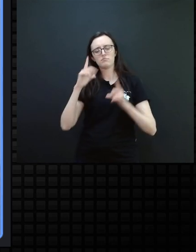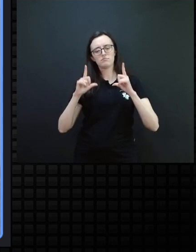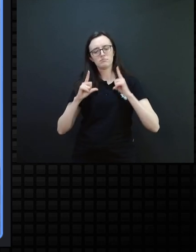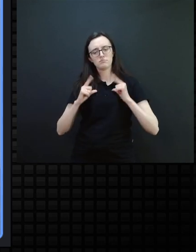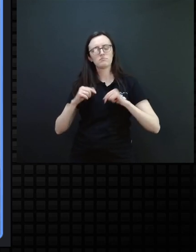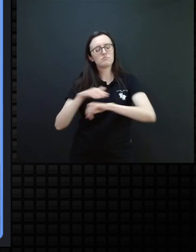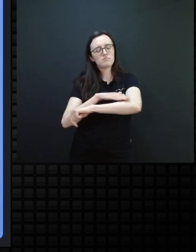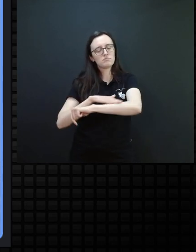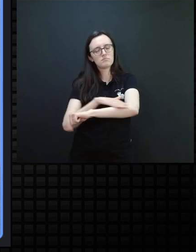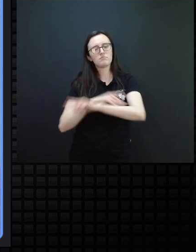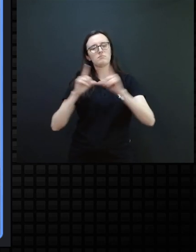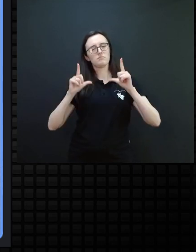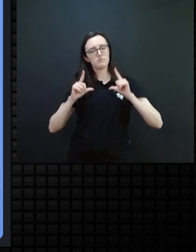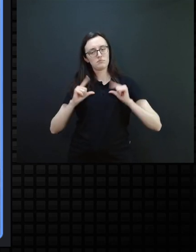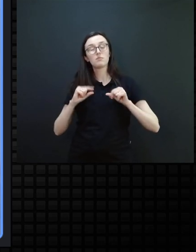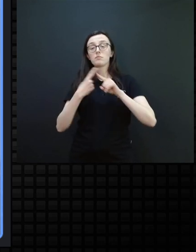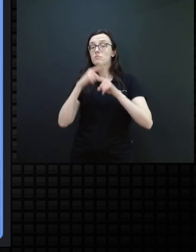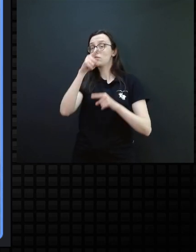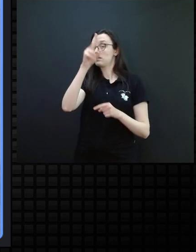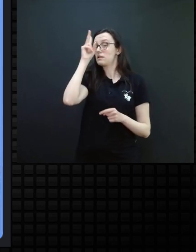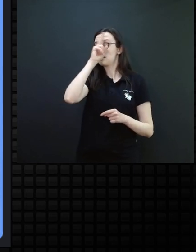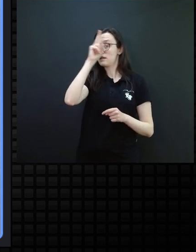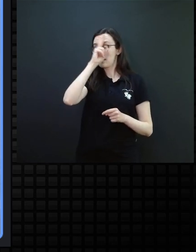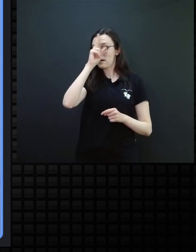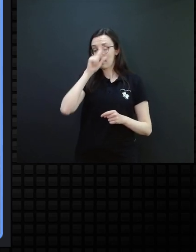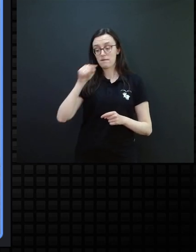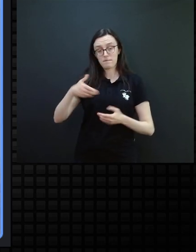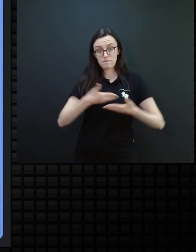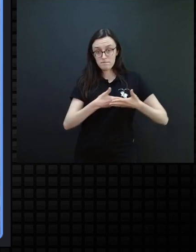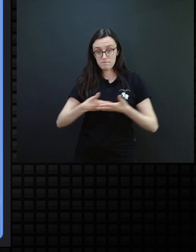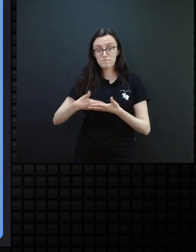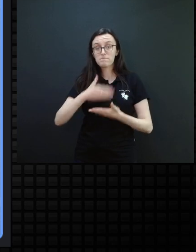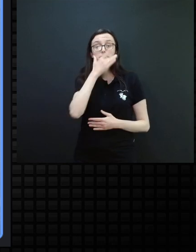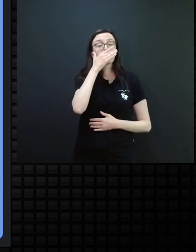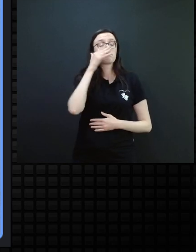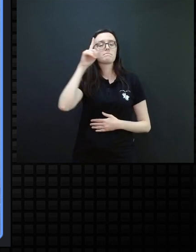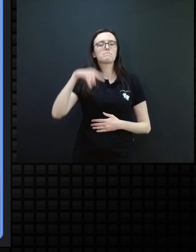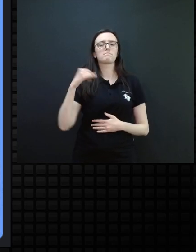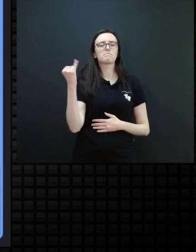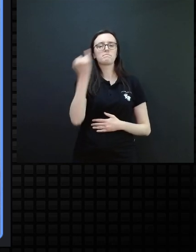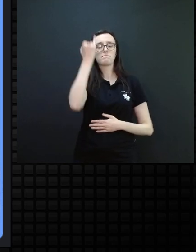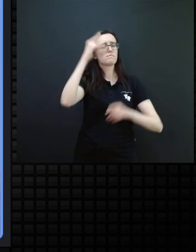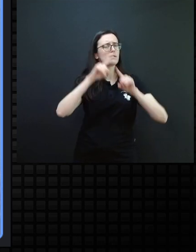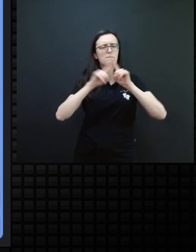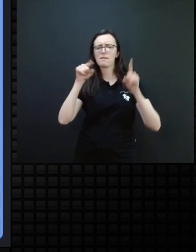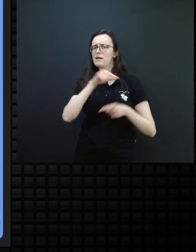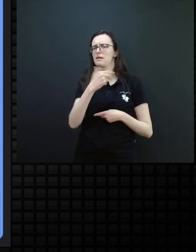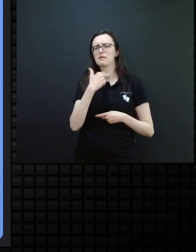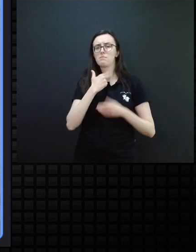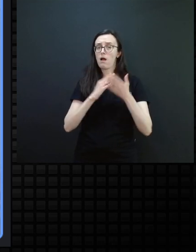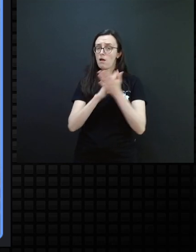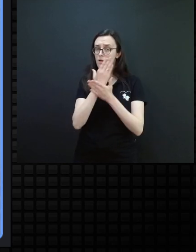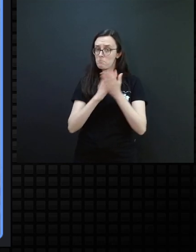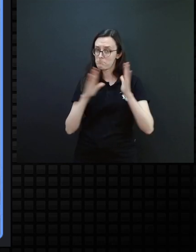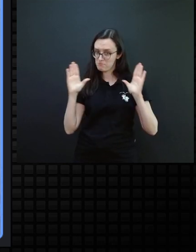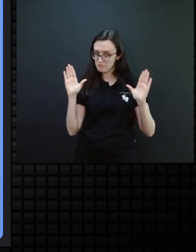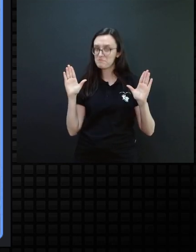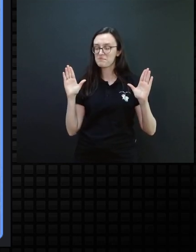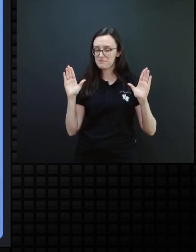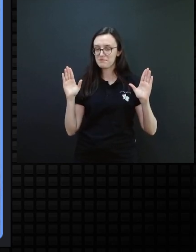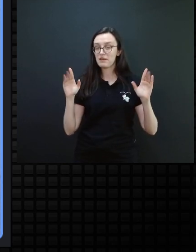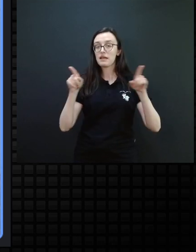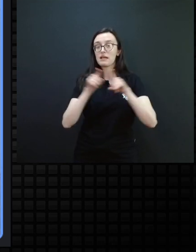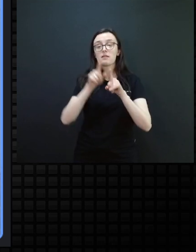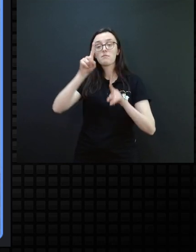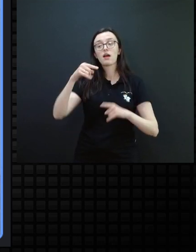nos hidratantes, porque, lembre-se, ele é, o cheiro, ele é importante, mas ele não pode incomodar. E o quanto